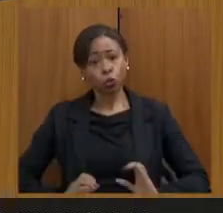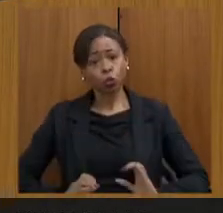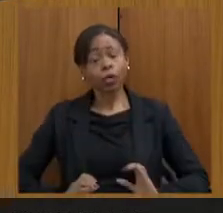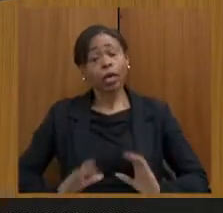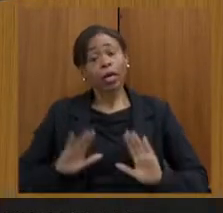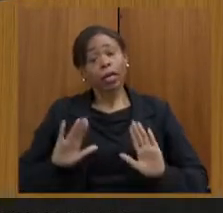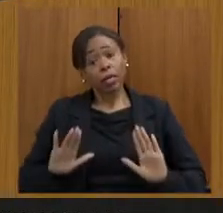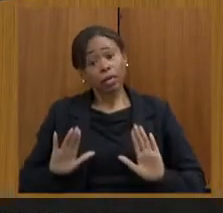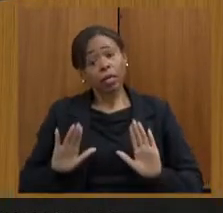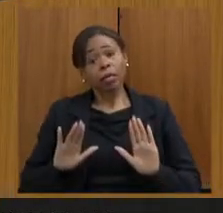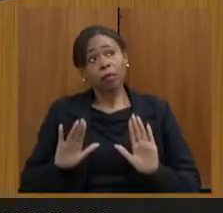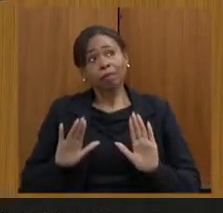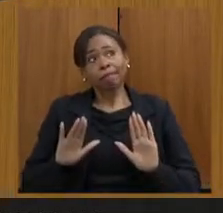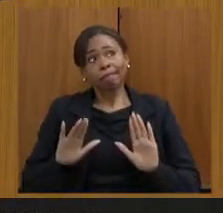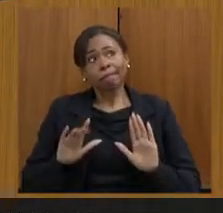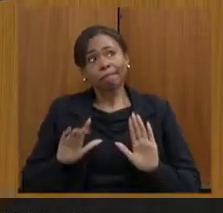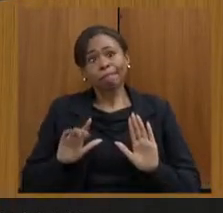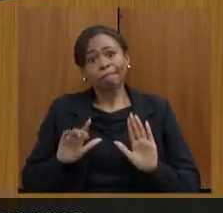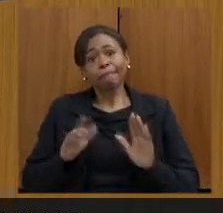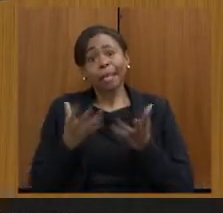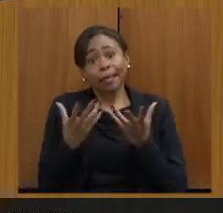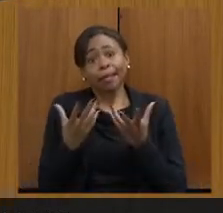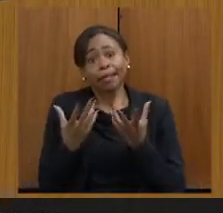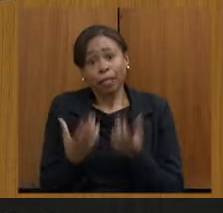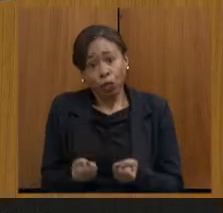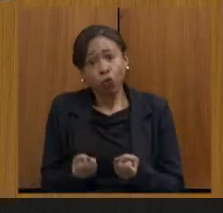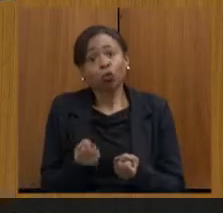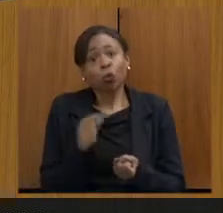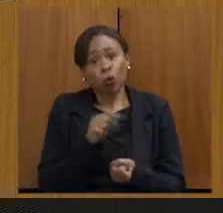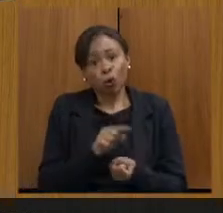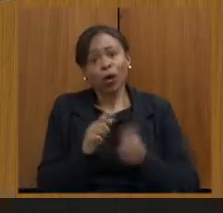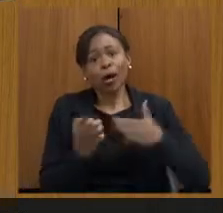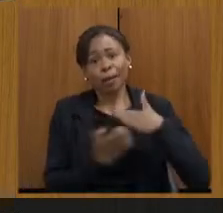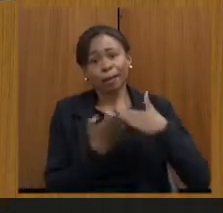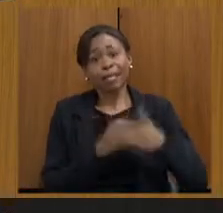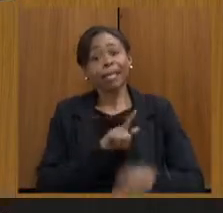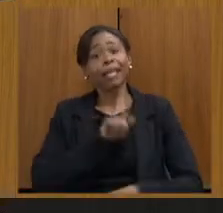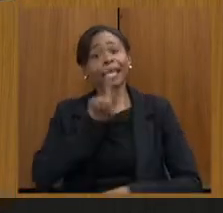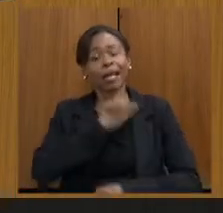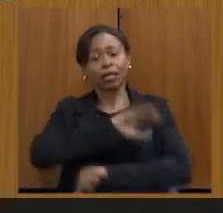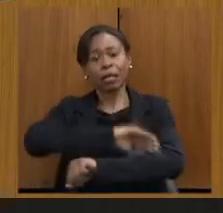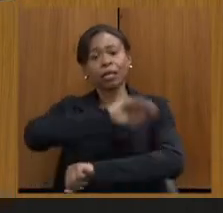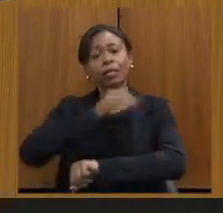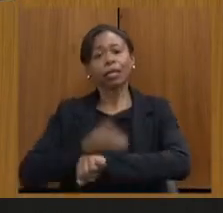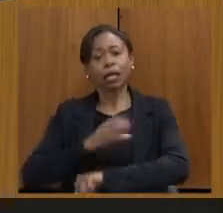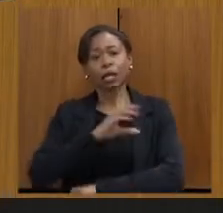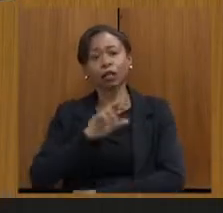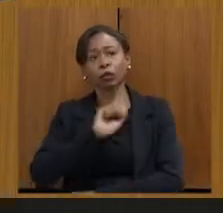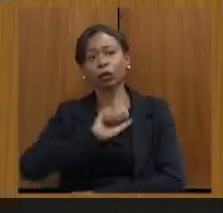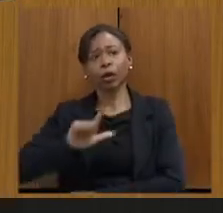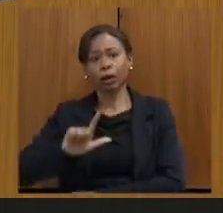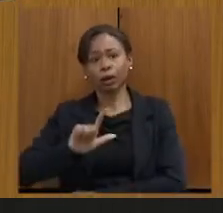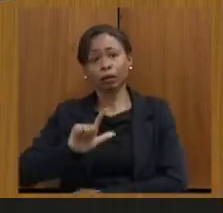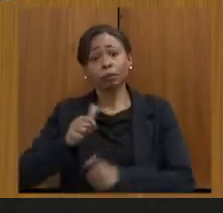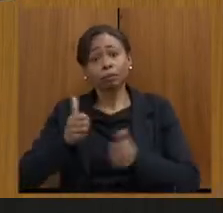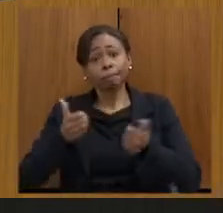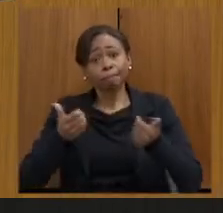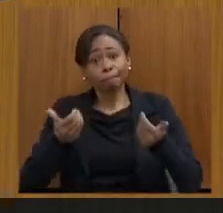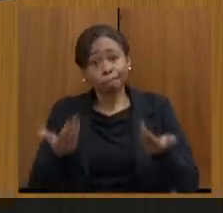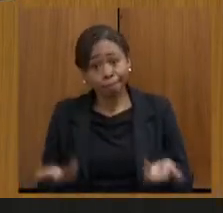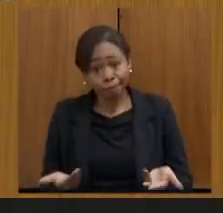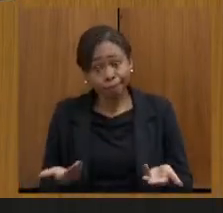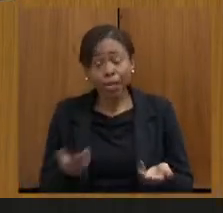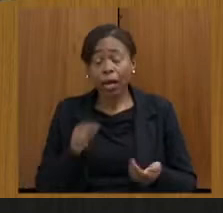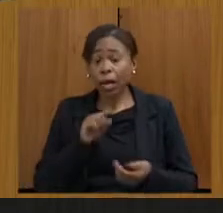legal a atuação da GUT na Serra do Curral. E a pergunta, porque vocês estão afirmando que a mineradora está